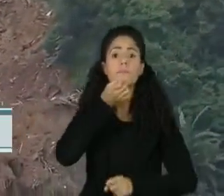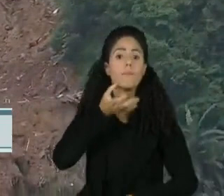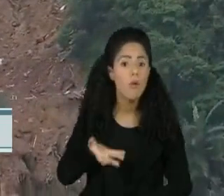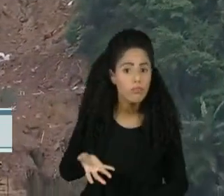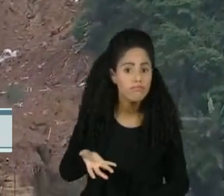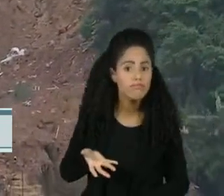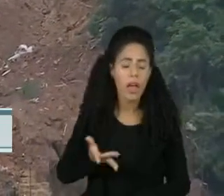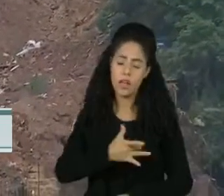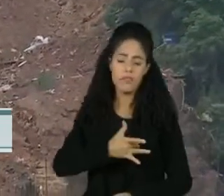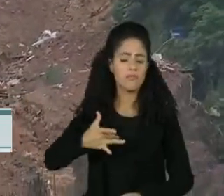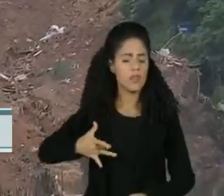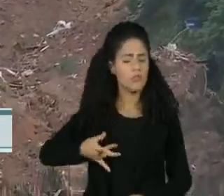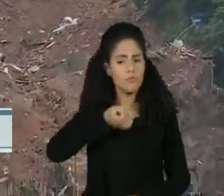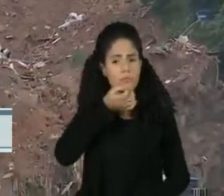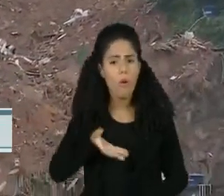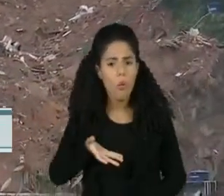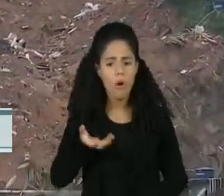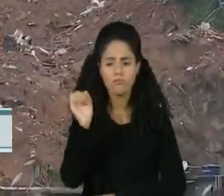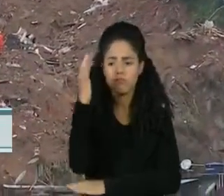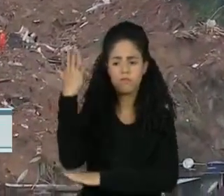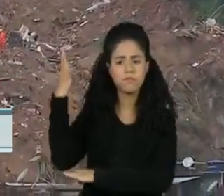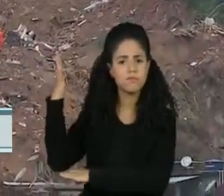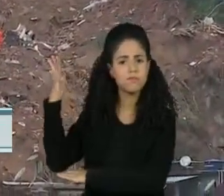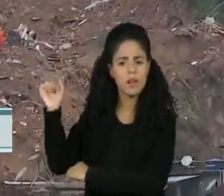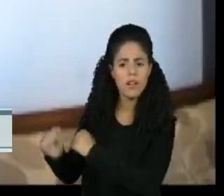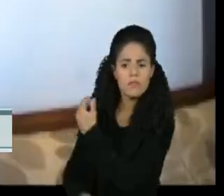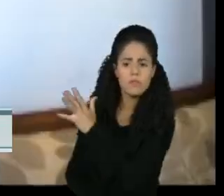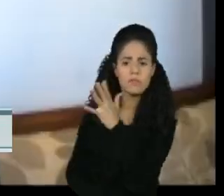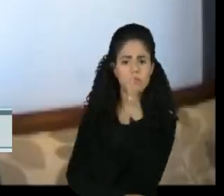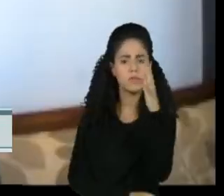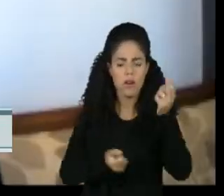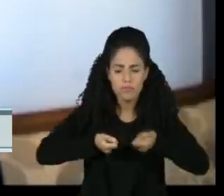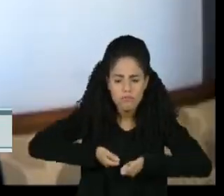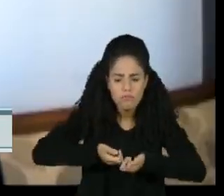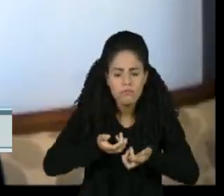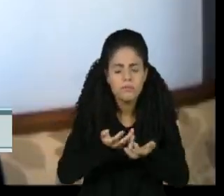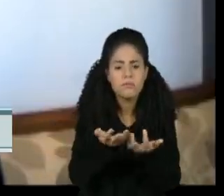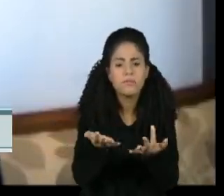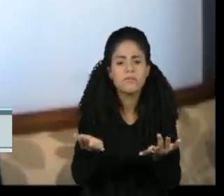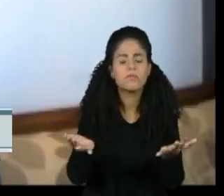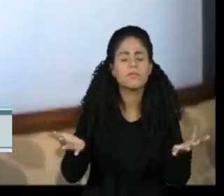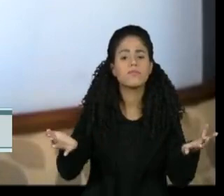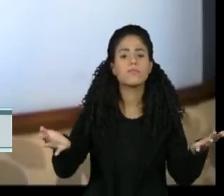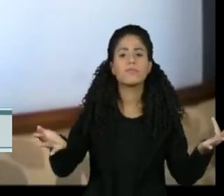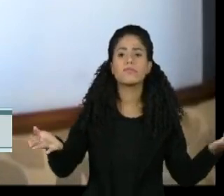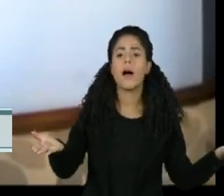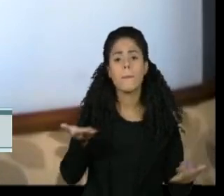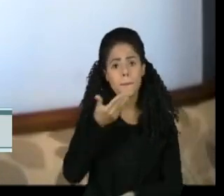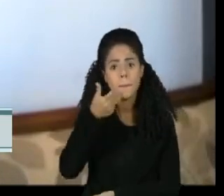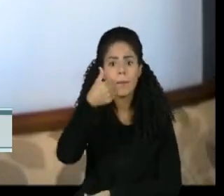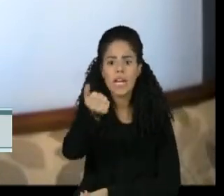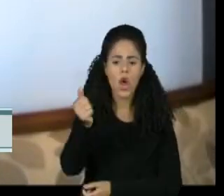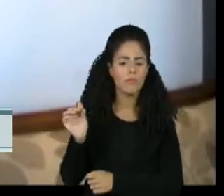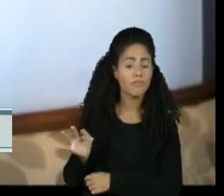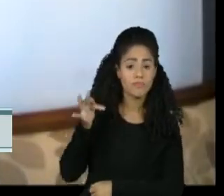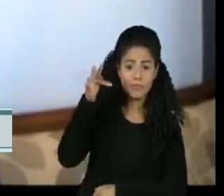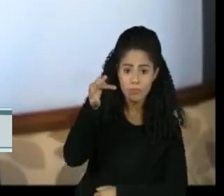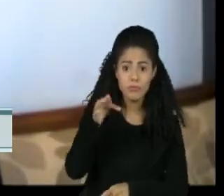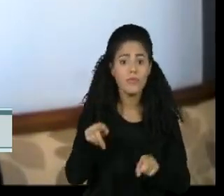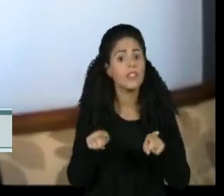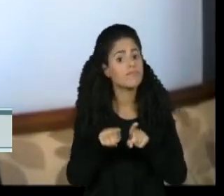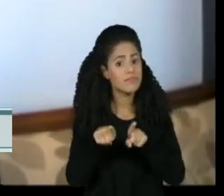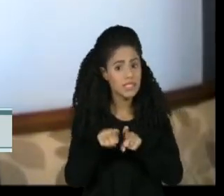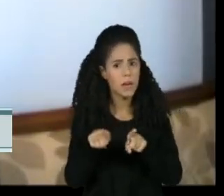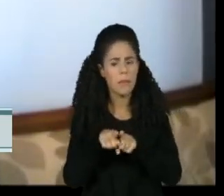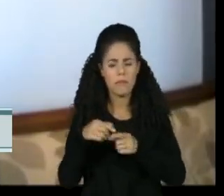de trazer mais estabilidade para aquela imposta. A mata nativa ali, ela consegue diminuir a quantidade de sedimentos que chegam aos corpos hídricos, ou seja,